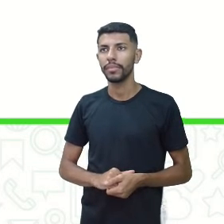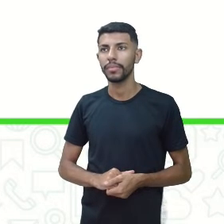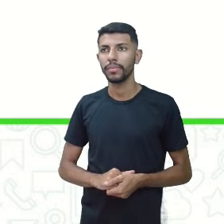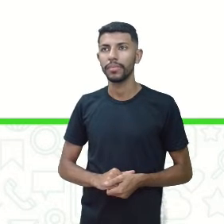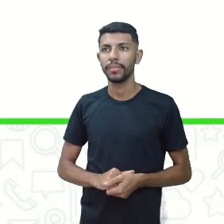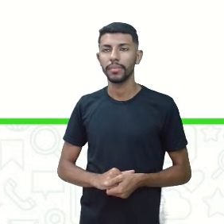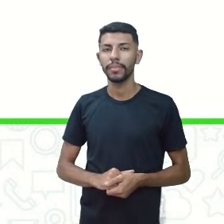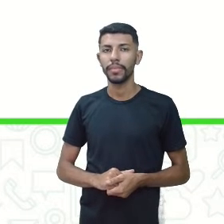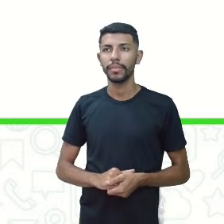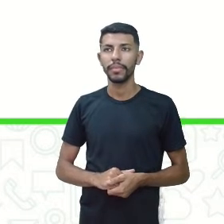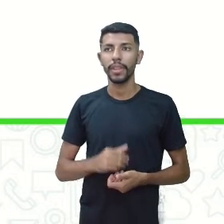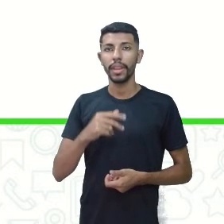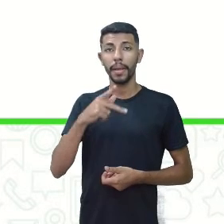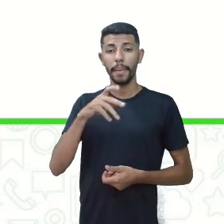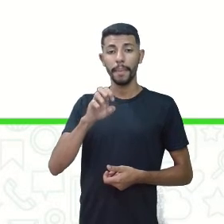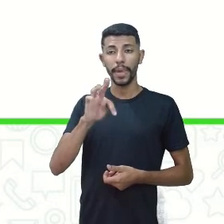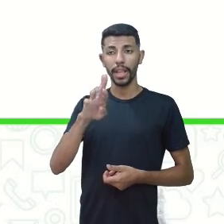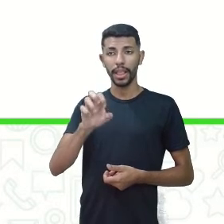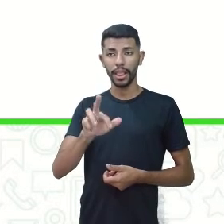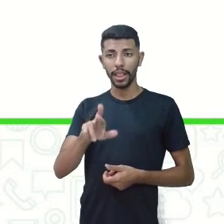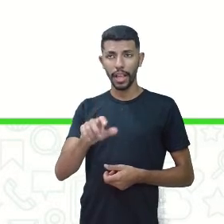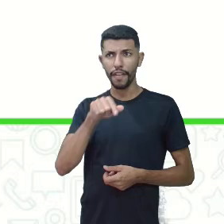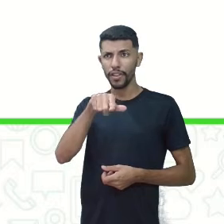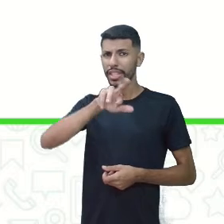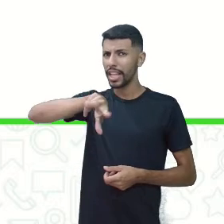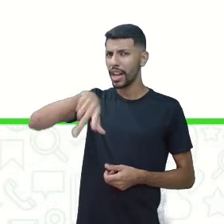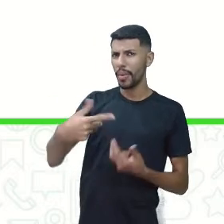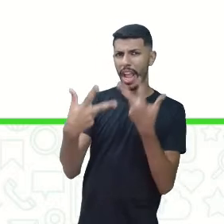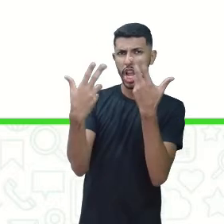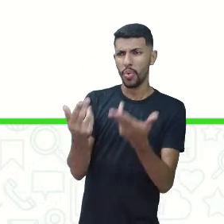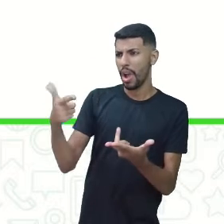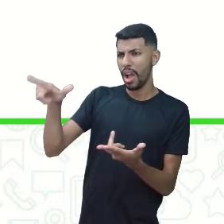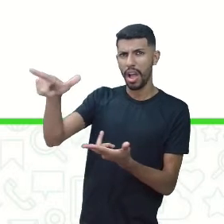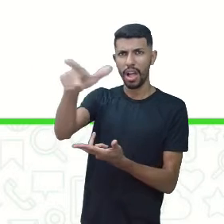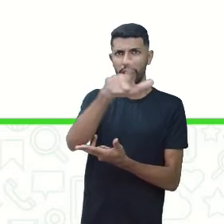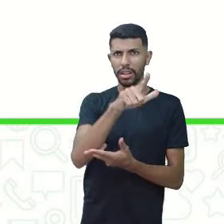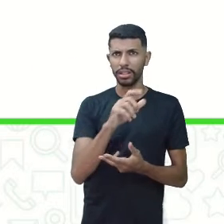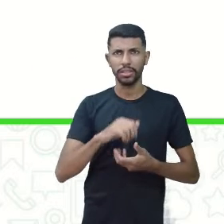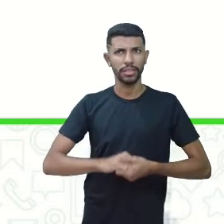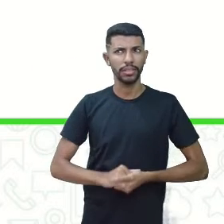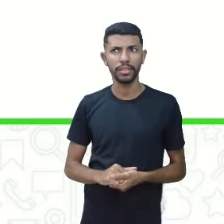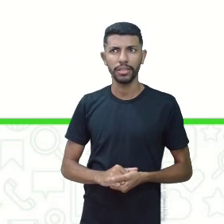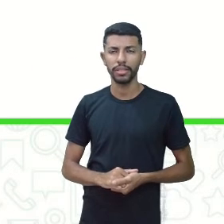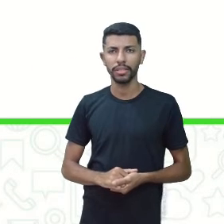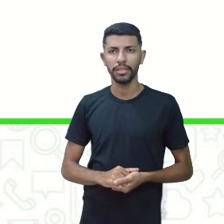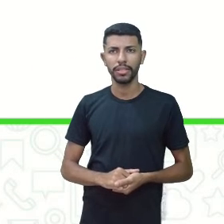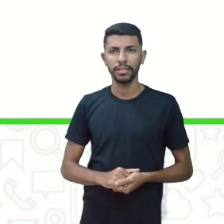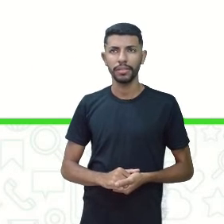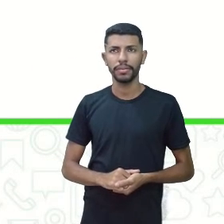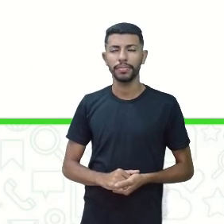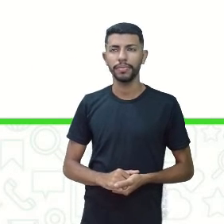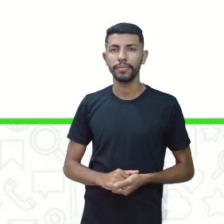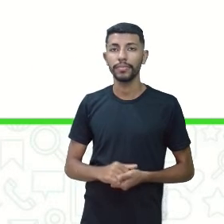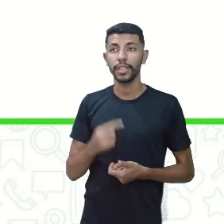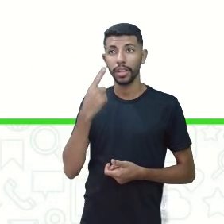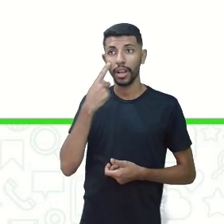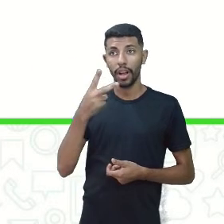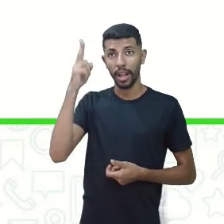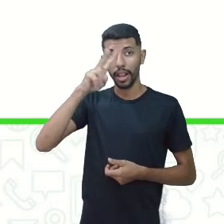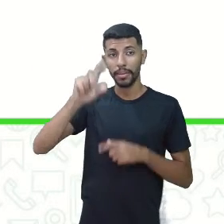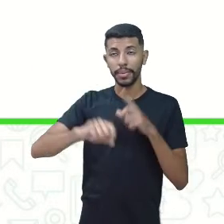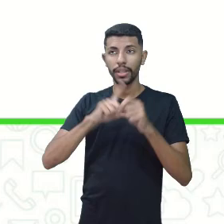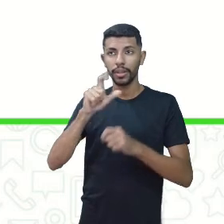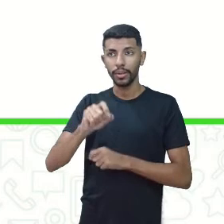Peter, você não é como todos os outros, né? Como iguais aos outros. Você não é todo mundo. É. Lembrando que esse like,